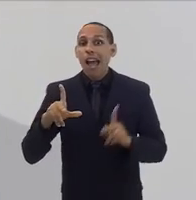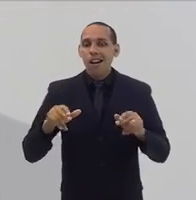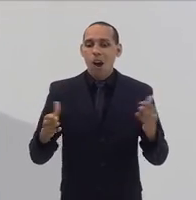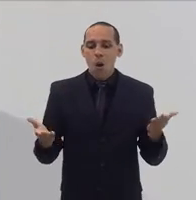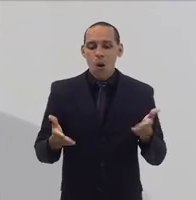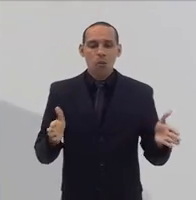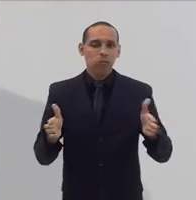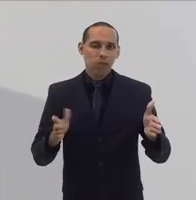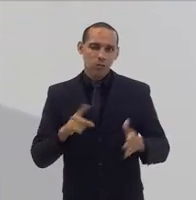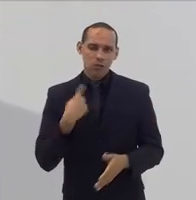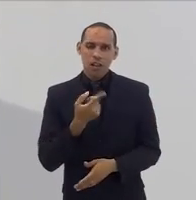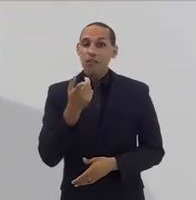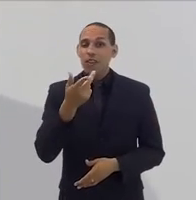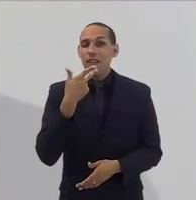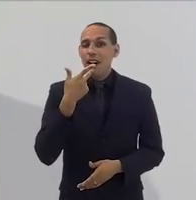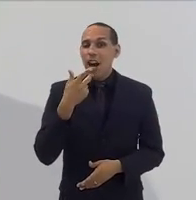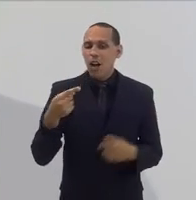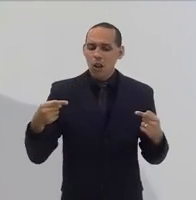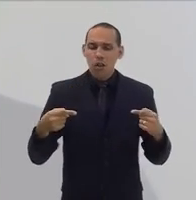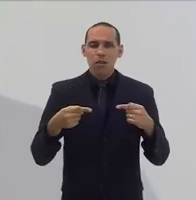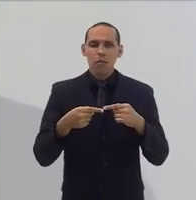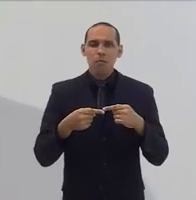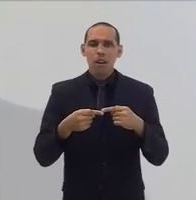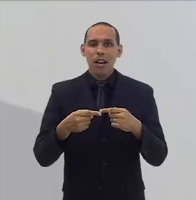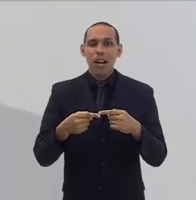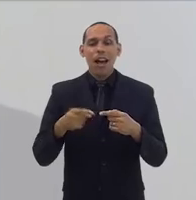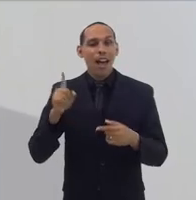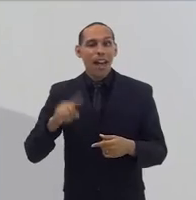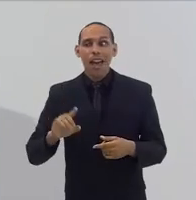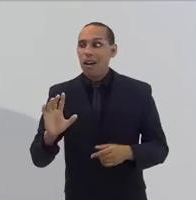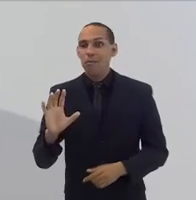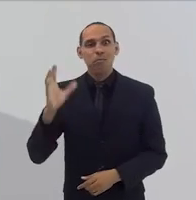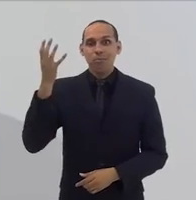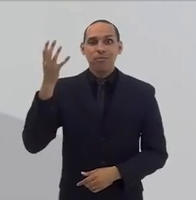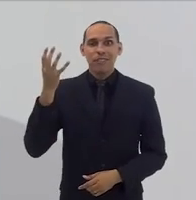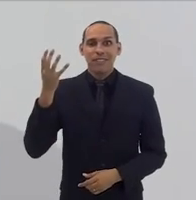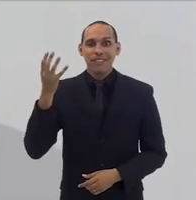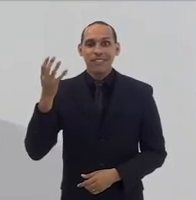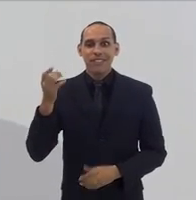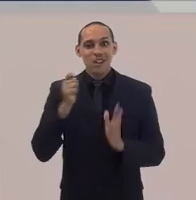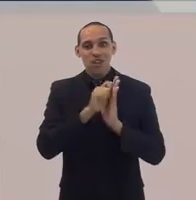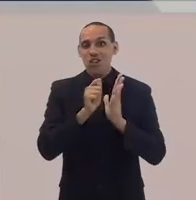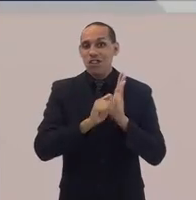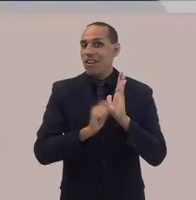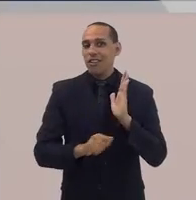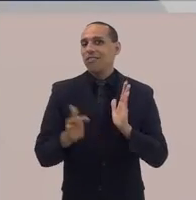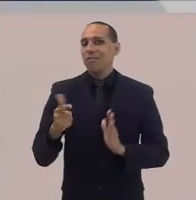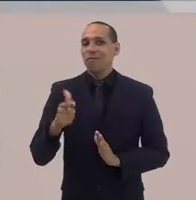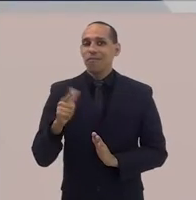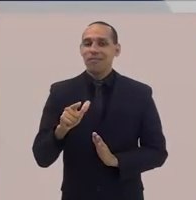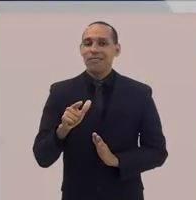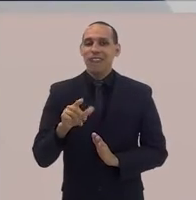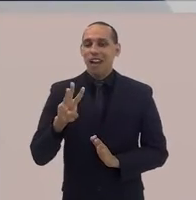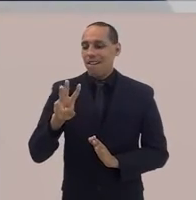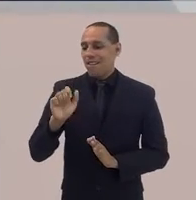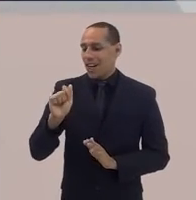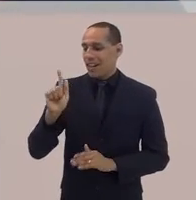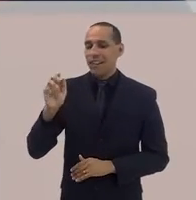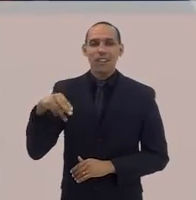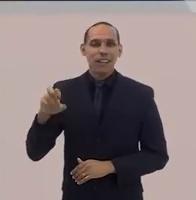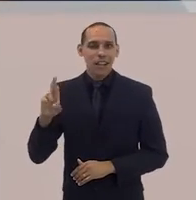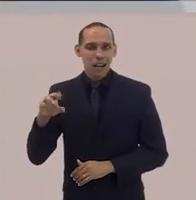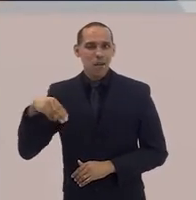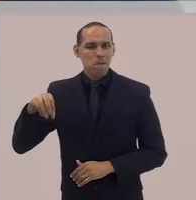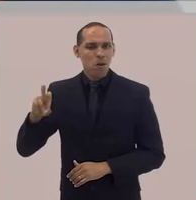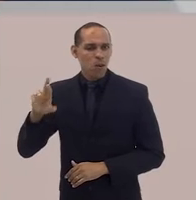também. Essa cena que você fez referência é uma cena de improviso, ela não está no roteiro. O Wagner